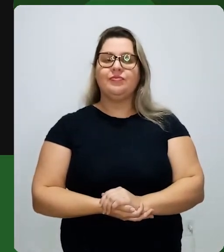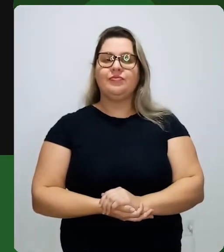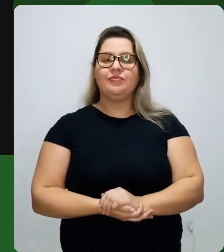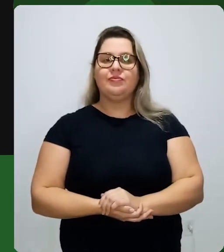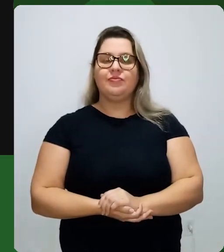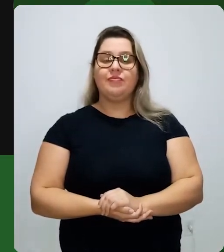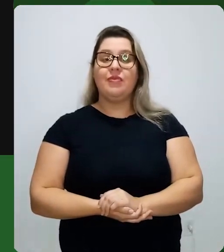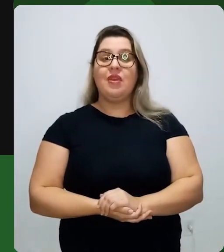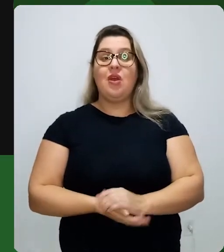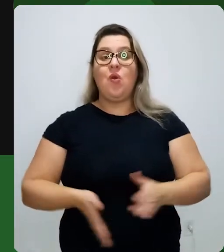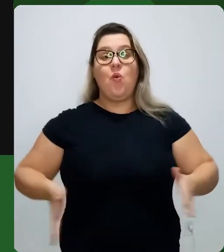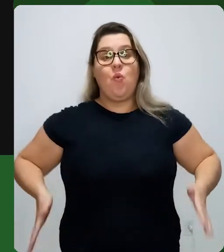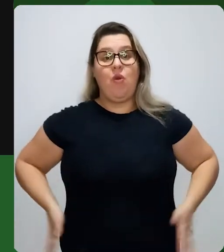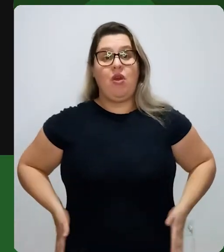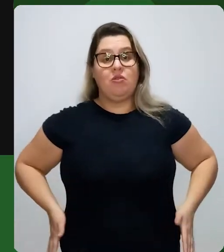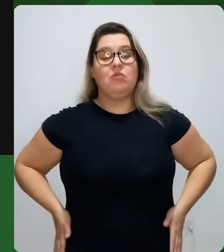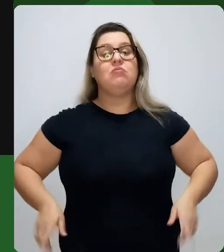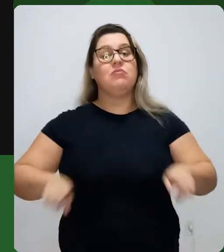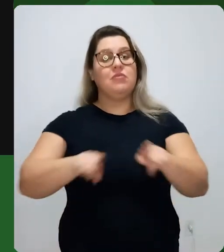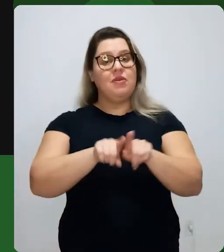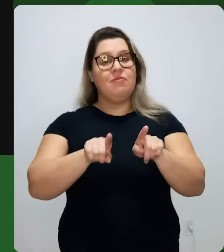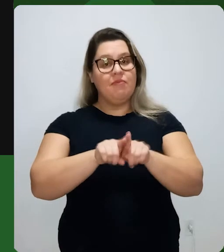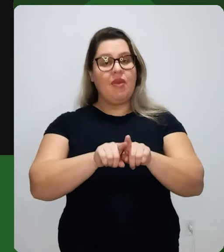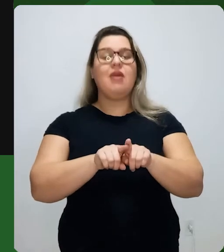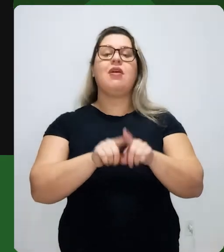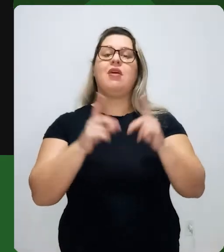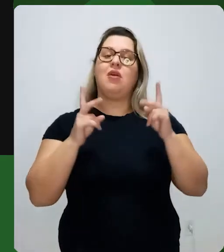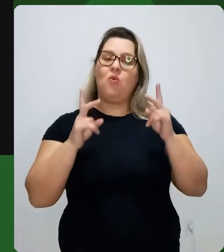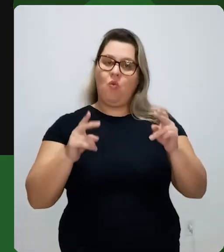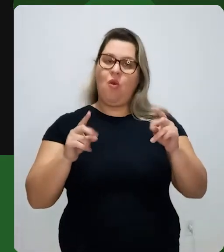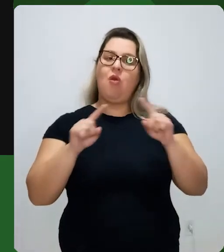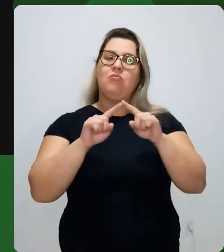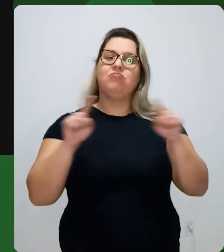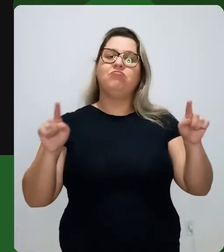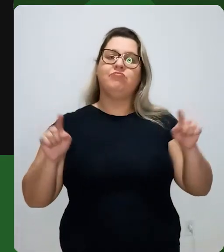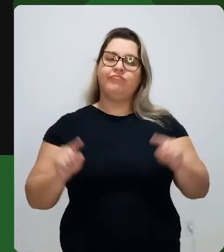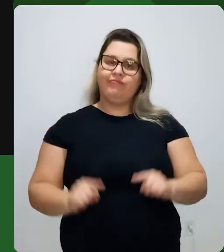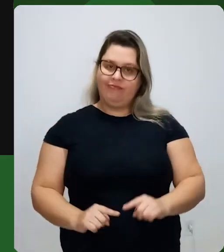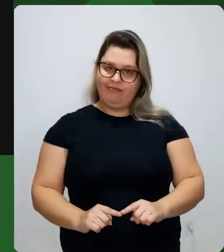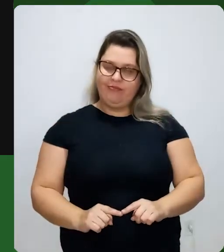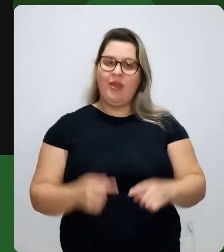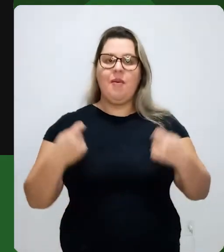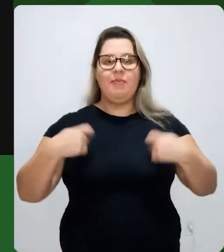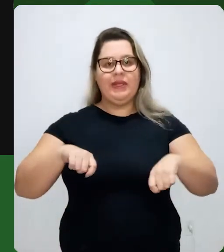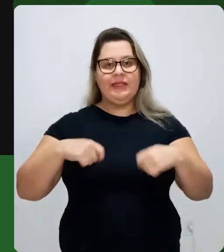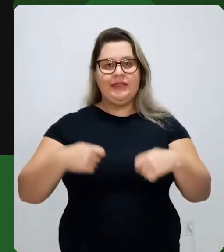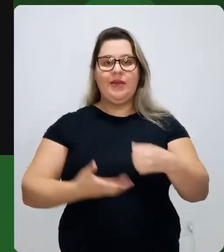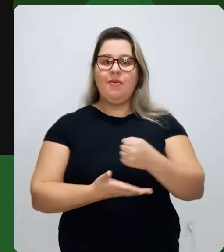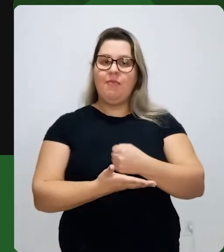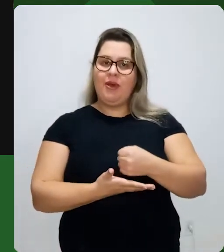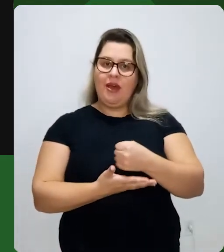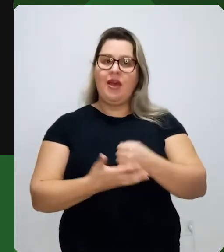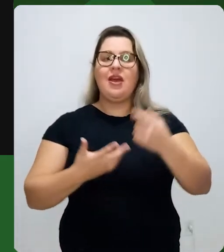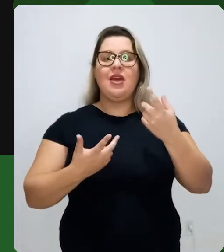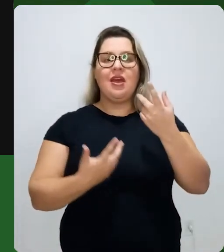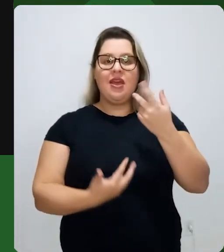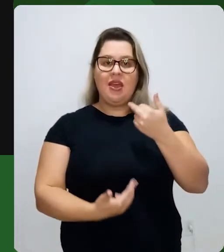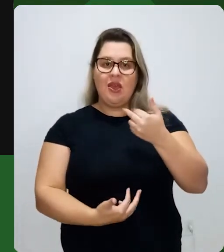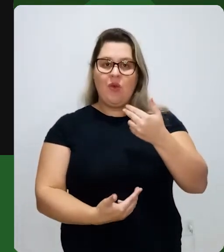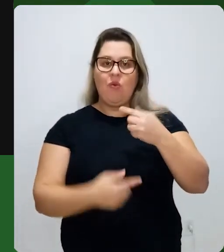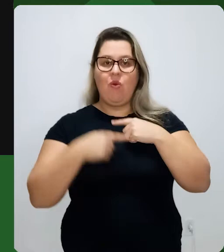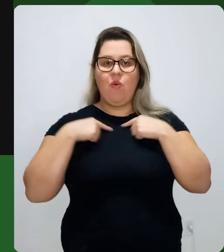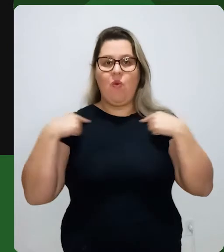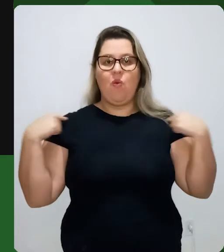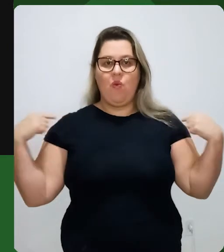diz lá, o quadril também é sinalizado por um triângulo invertido. Ele deve ter como medida de base a mesma